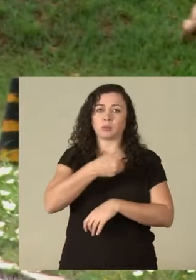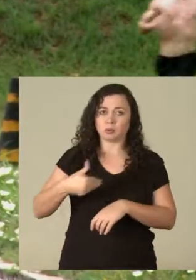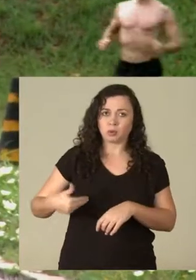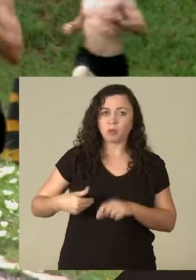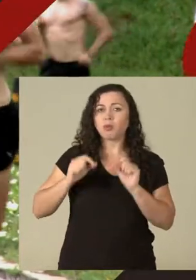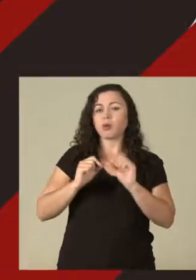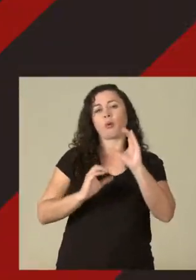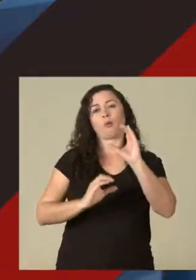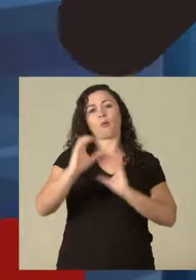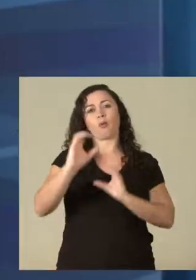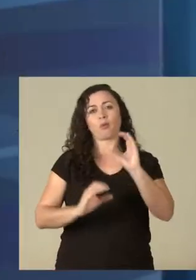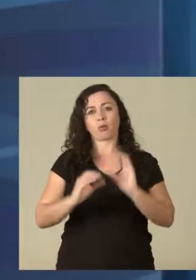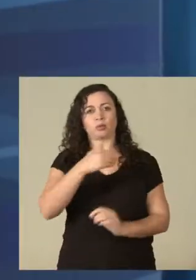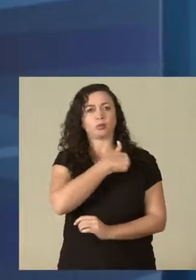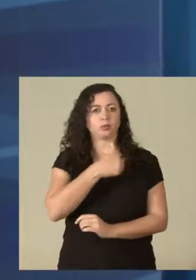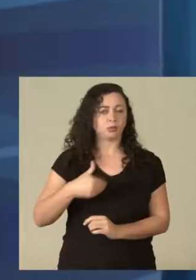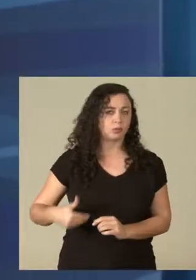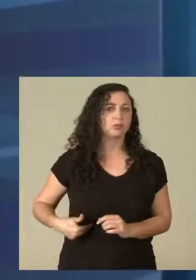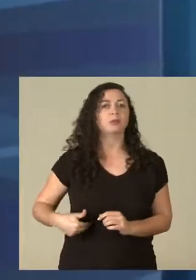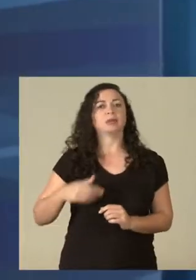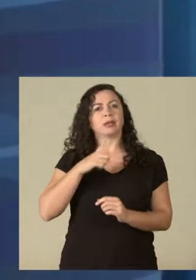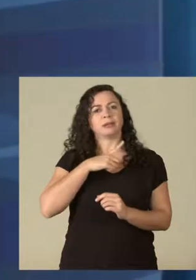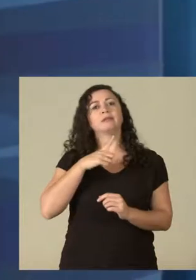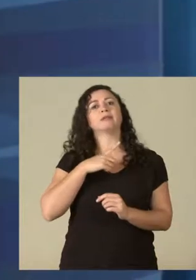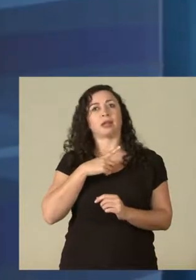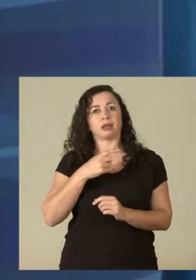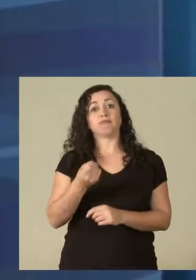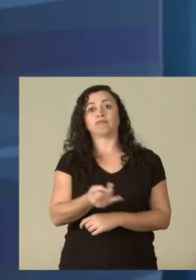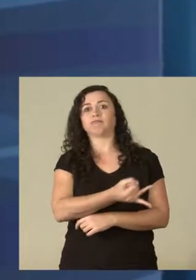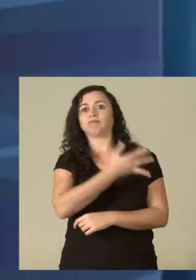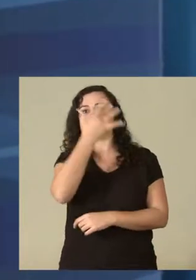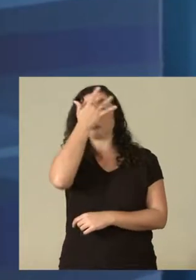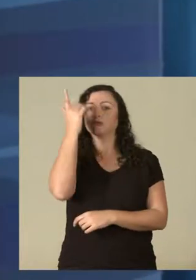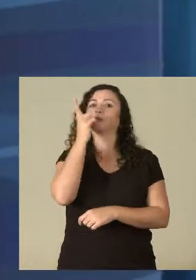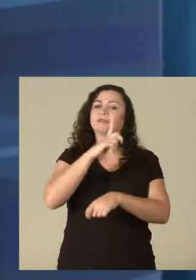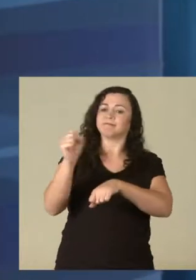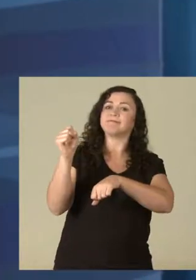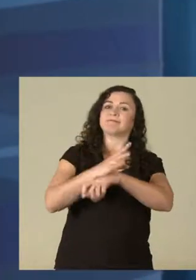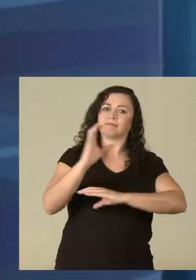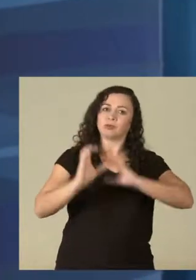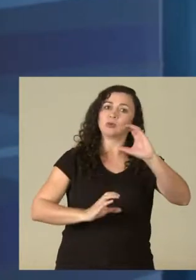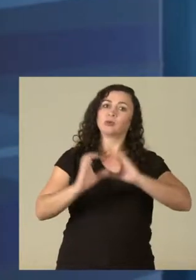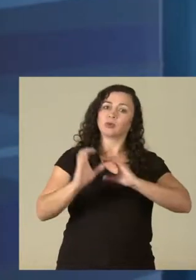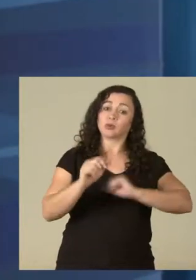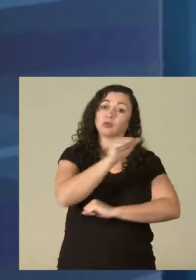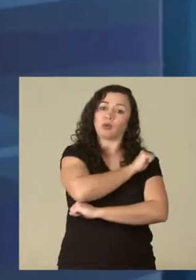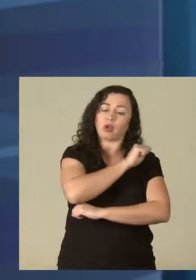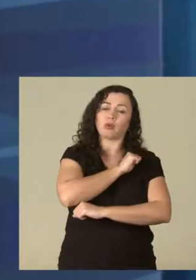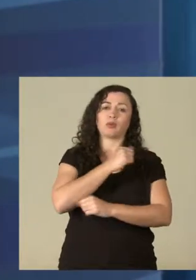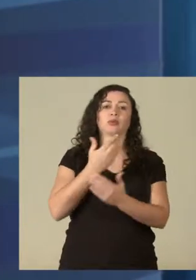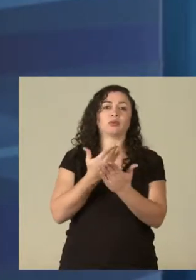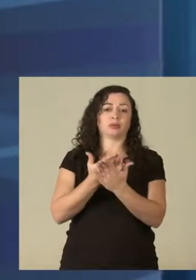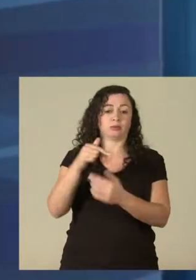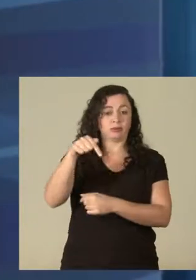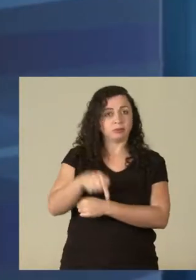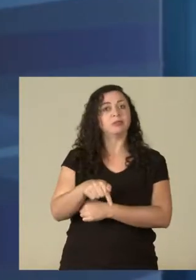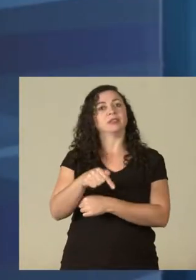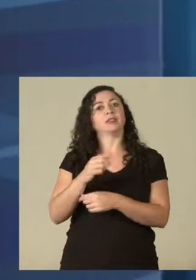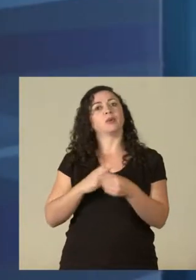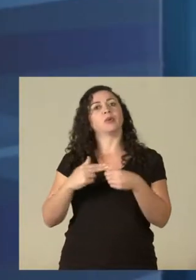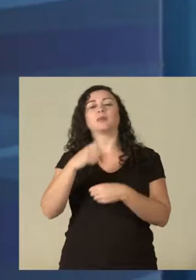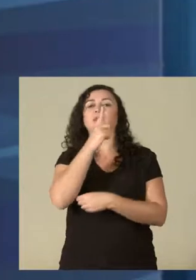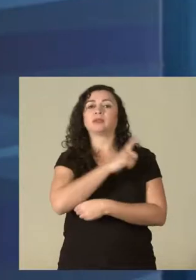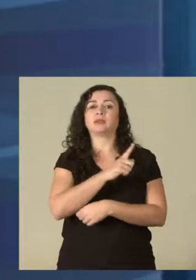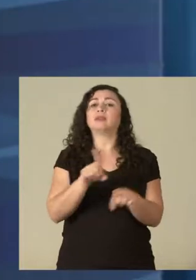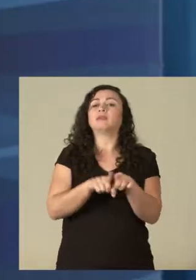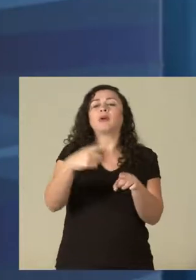concurso público, a gente tem tido bons índices de aprovação dos estudantes da Unicamp em concursos públicos para trabalhar em escola, também em outros